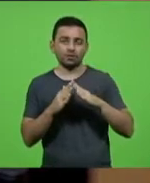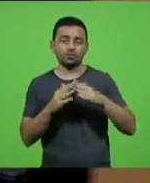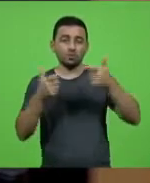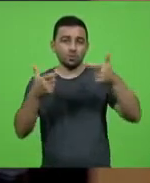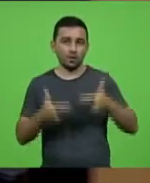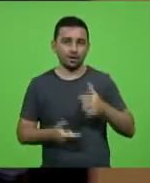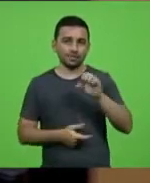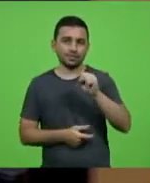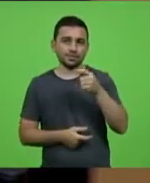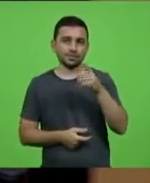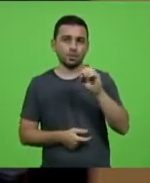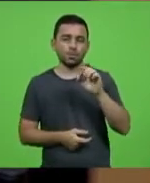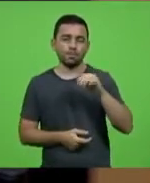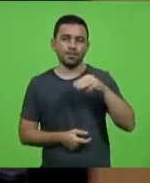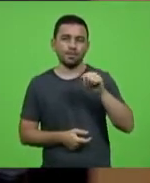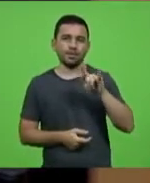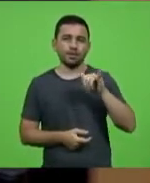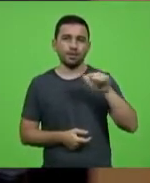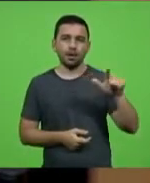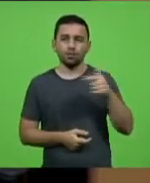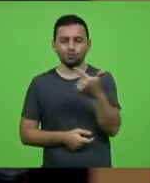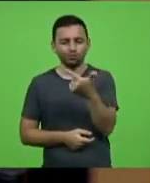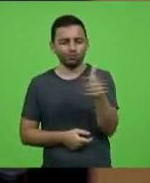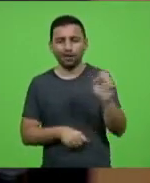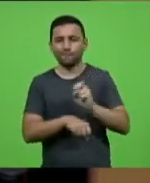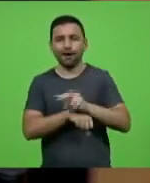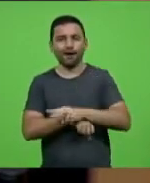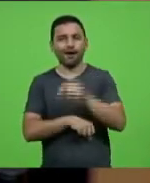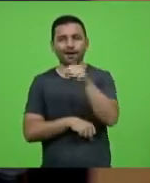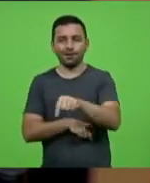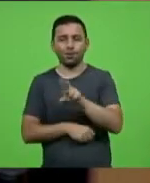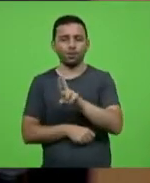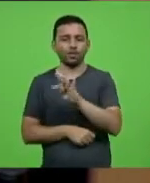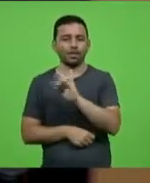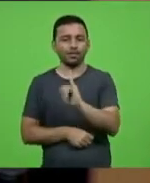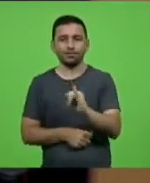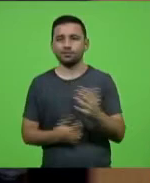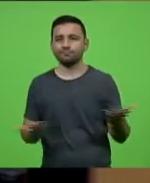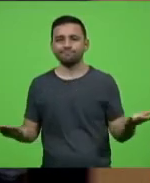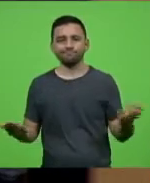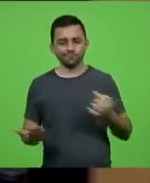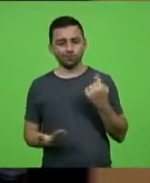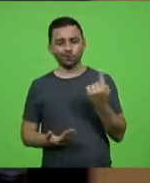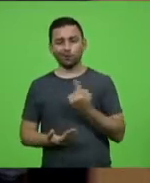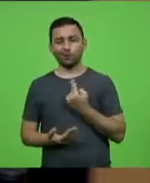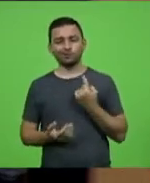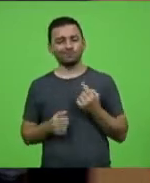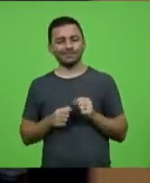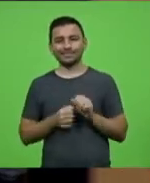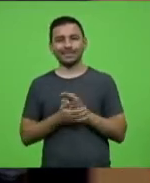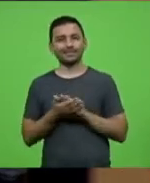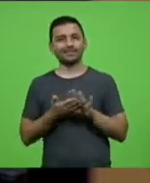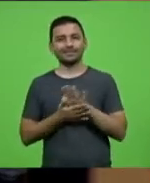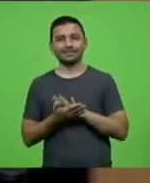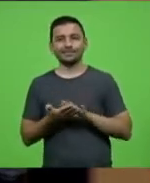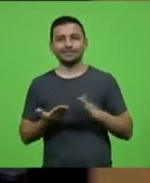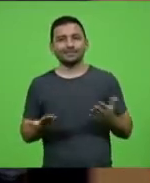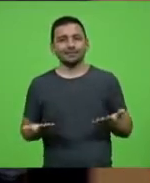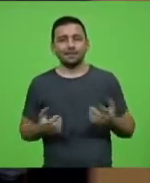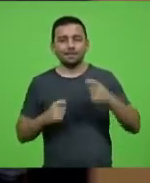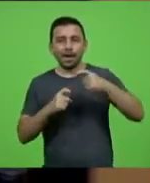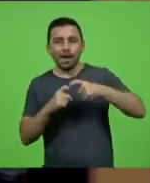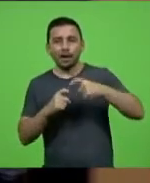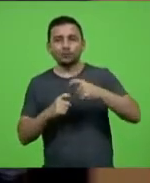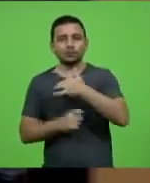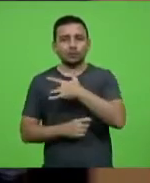e que não tinha vaga na UTI. E eu disse para ele, nós não podemos intervir. O médico, a